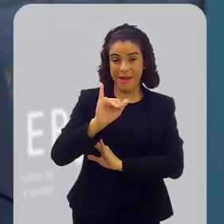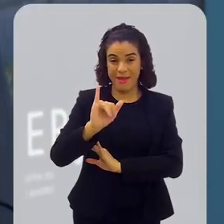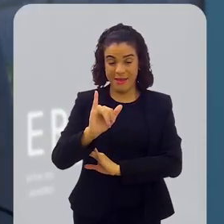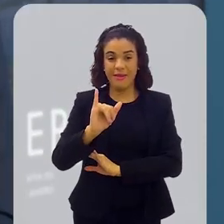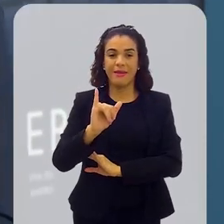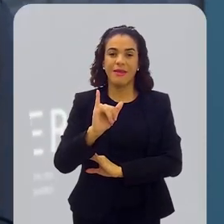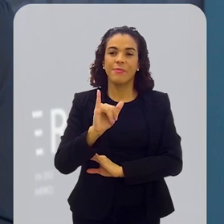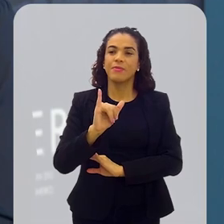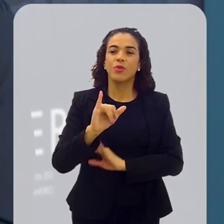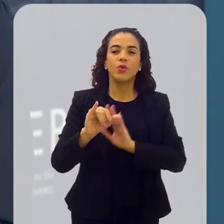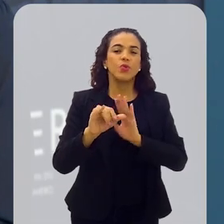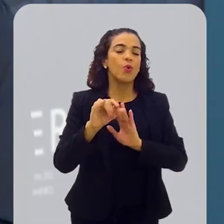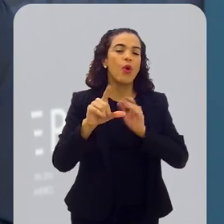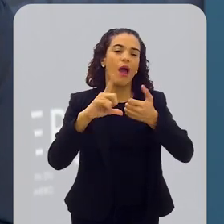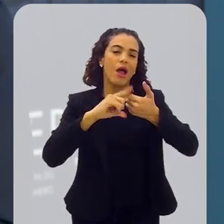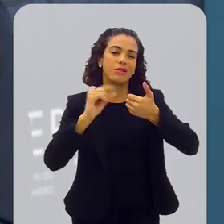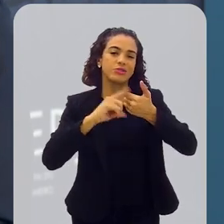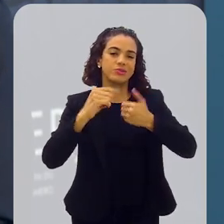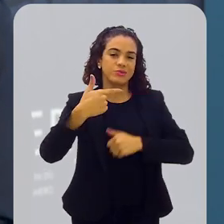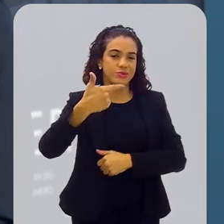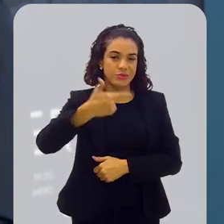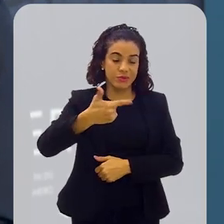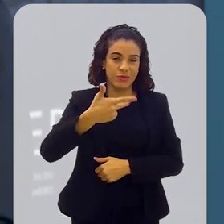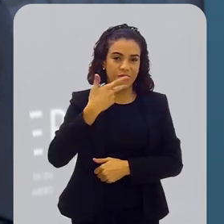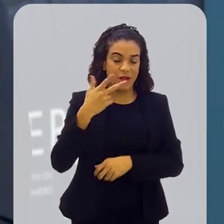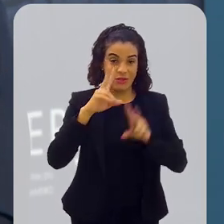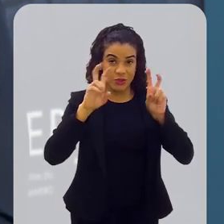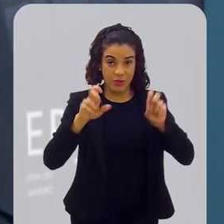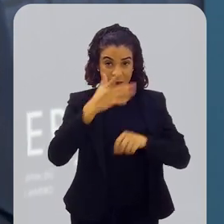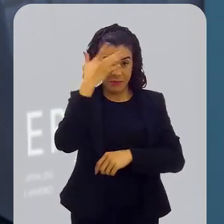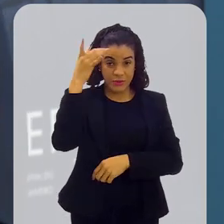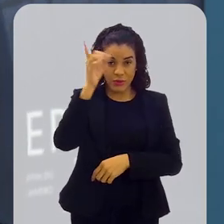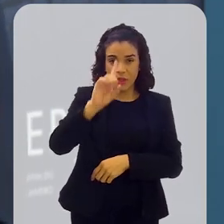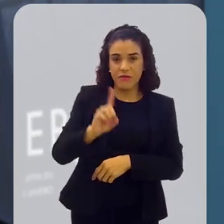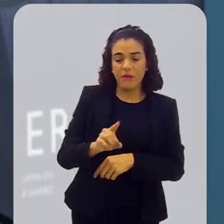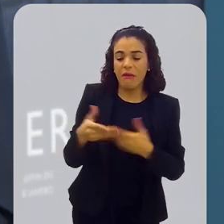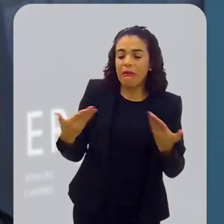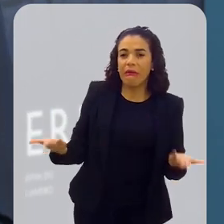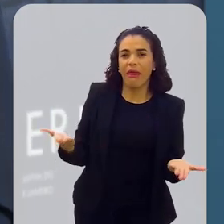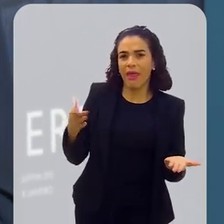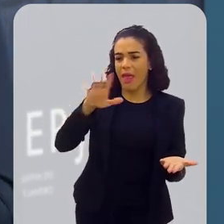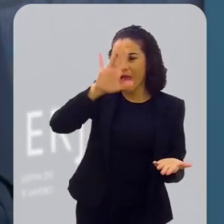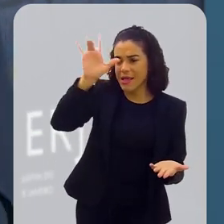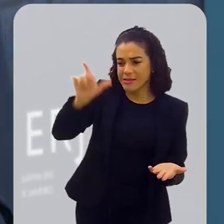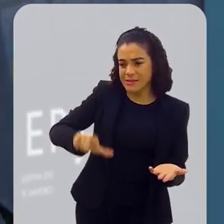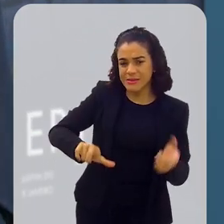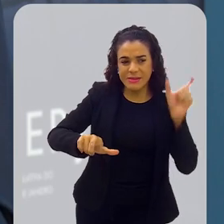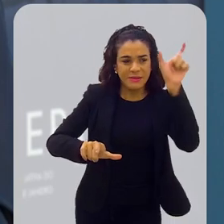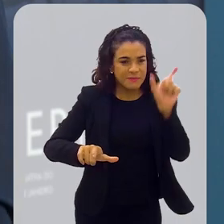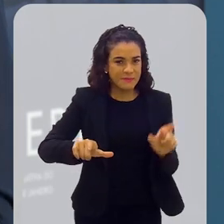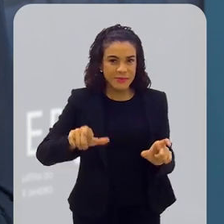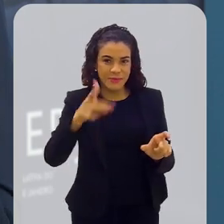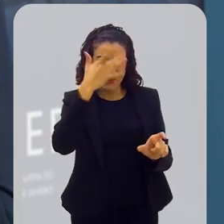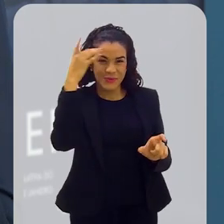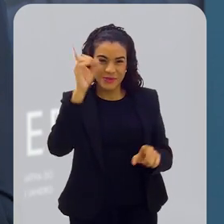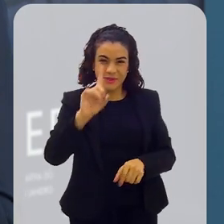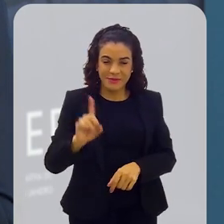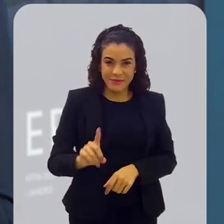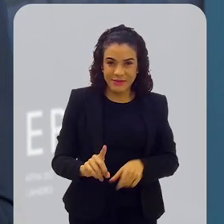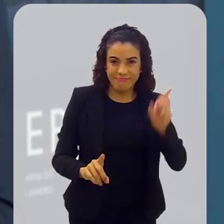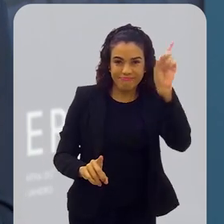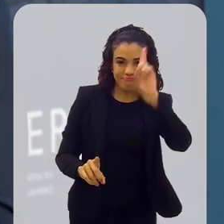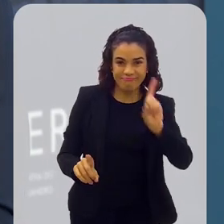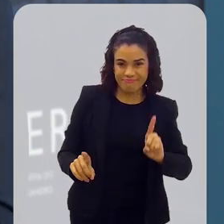seu artigo 2º, ela disse o para a gente, que a pessoa com deficiência, quem é esse público-alvo da